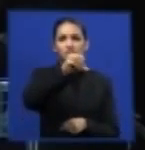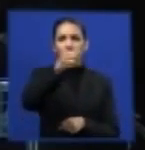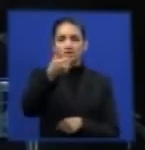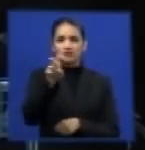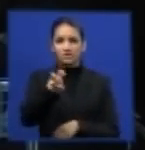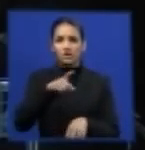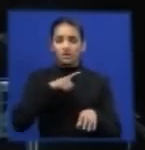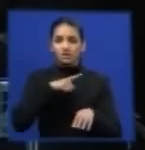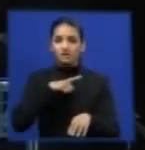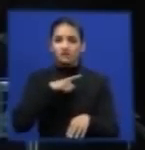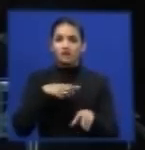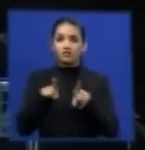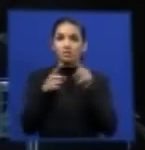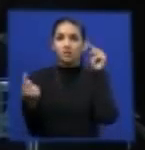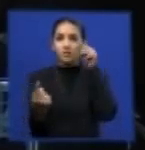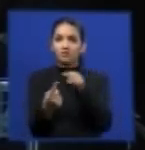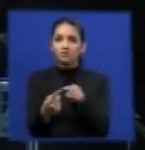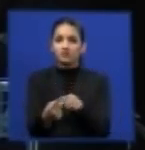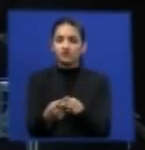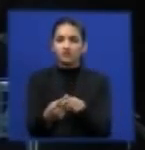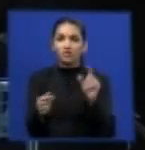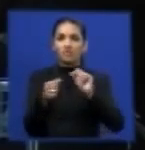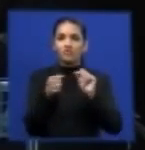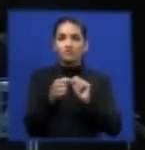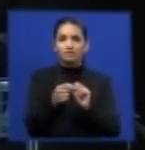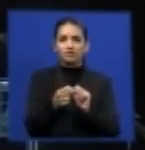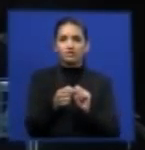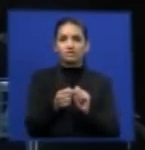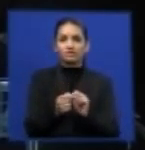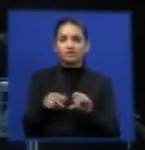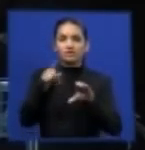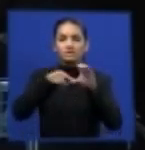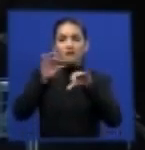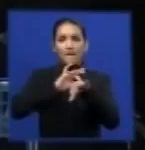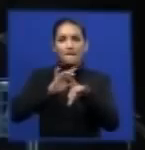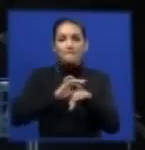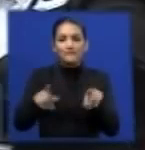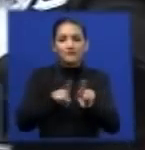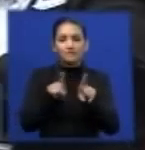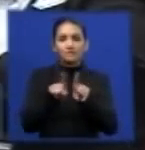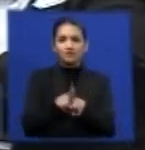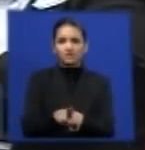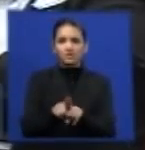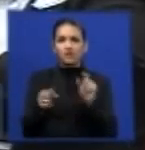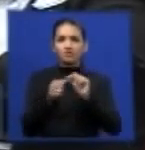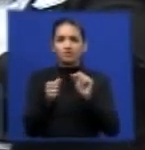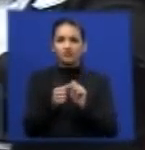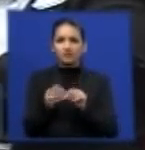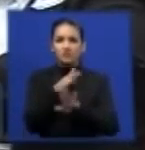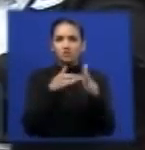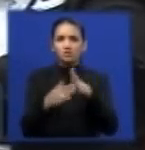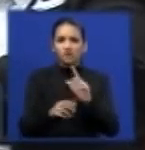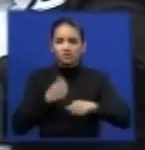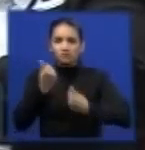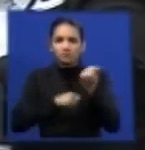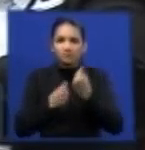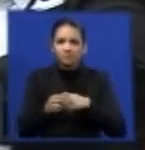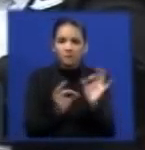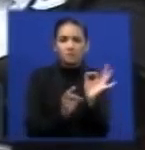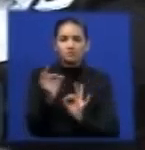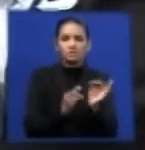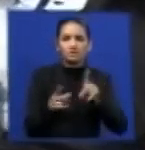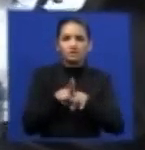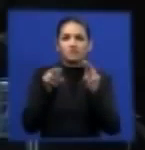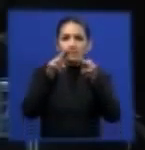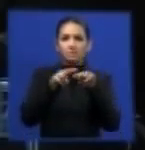tem por objeto prevenir a geração de pneumáticos fora de uso, estabelecer o regime jurídico de sua produção e gestão e fomentar por esta